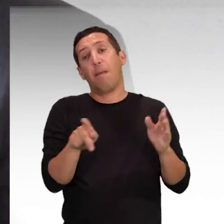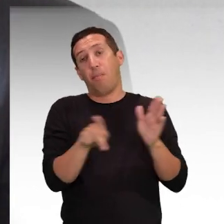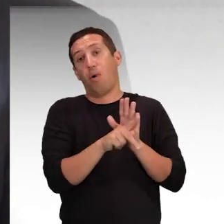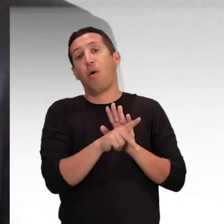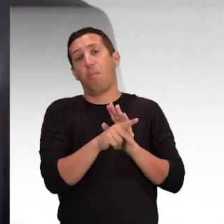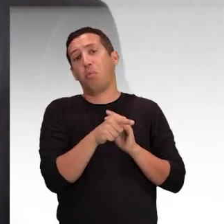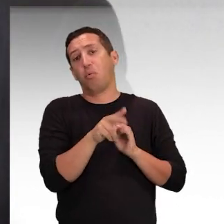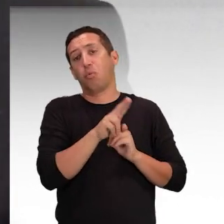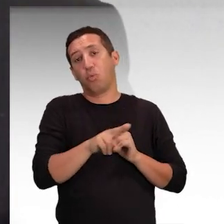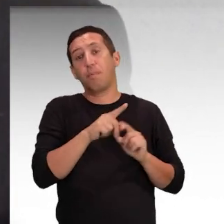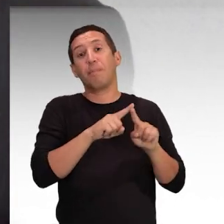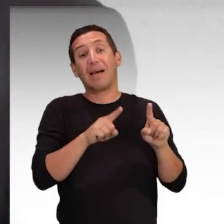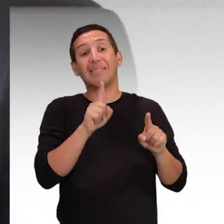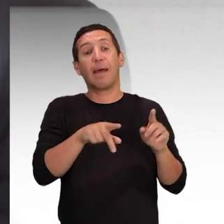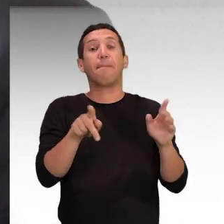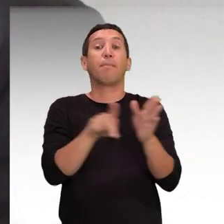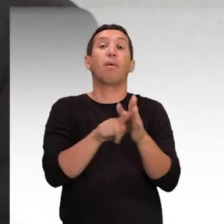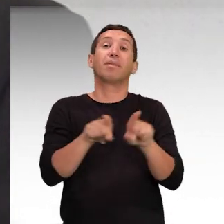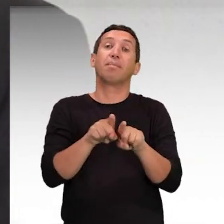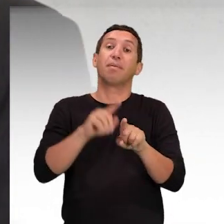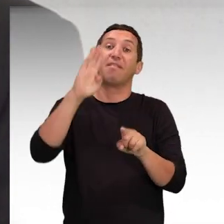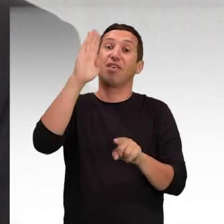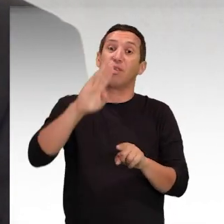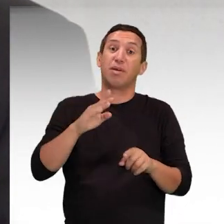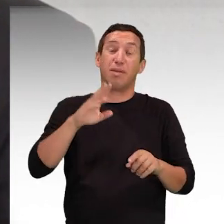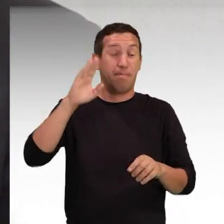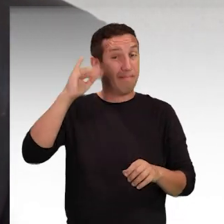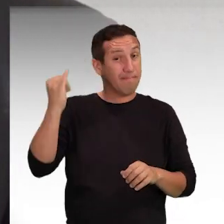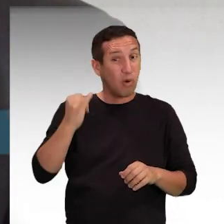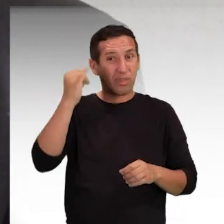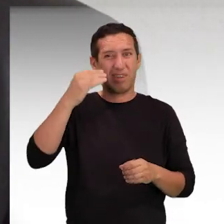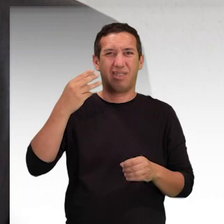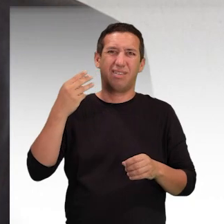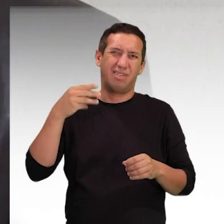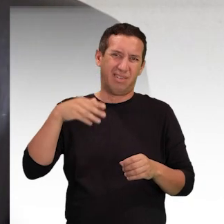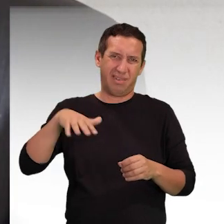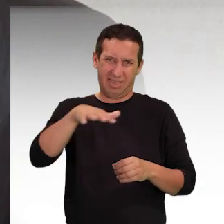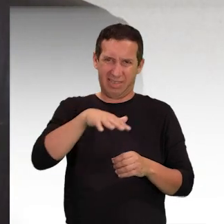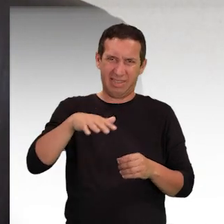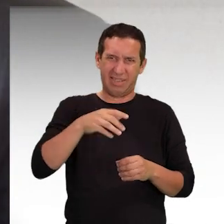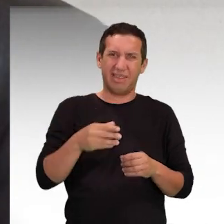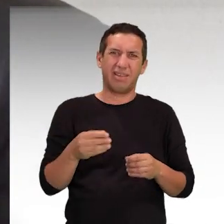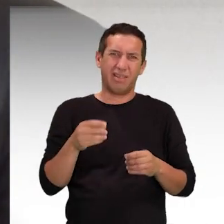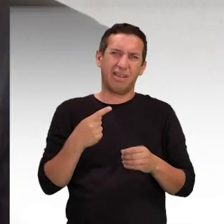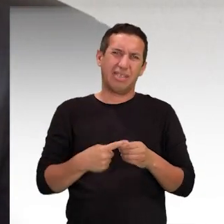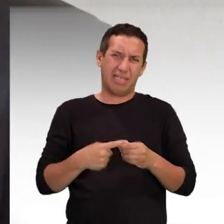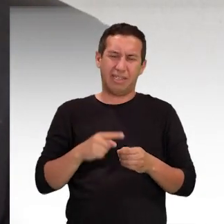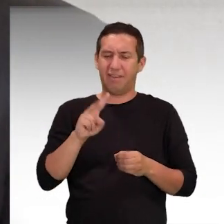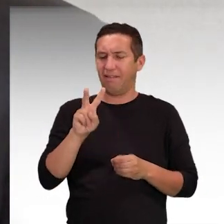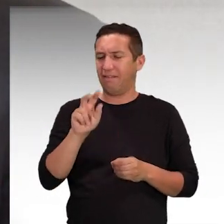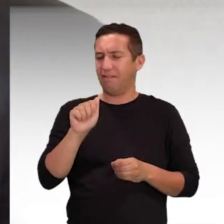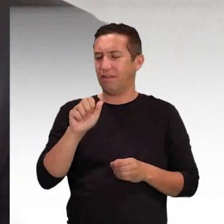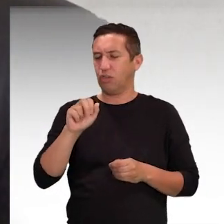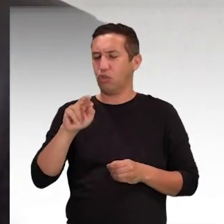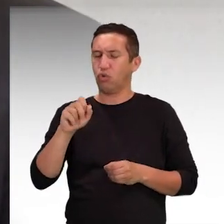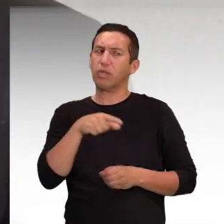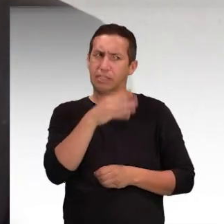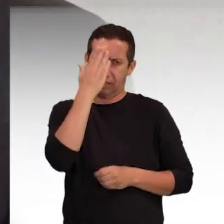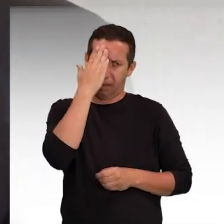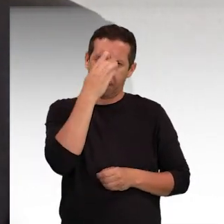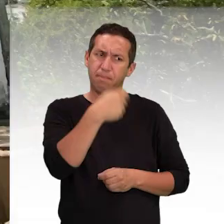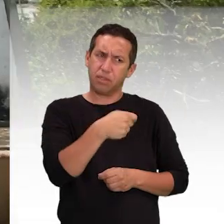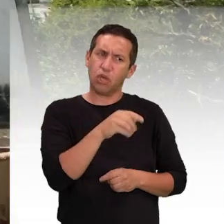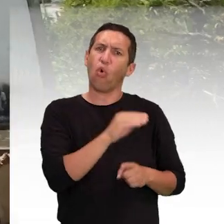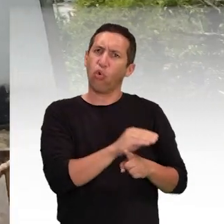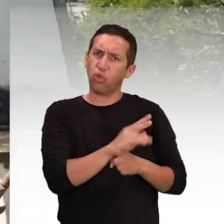esse imóvel é do Brasil, que esse imóvel é muito importante para a cidade de Vassouras, e ele tem totais e plenas consciências de que tem que